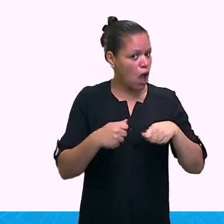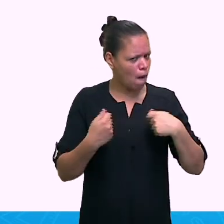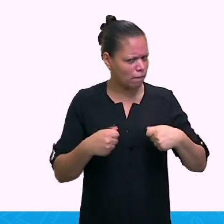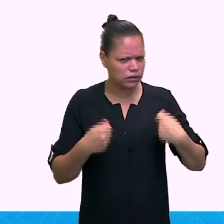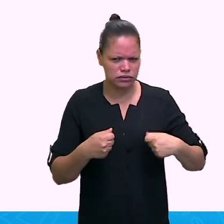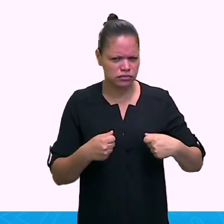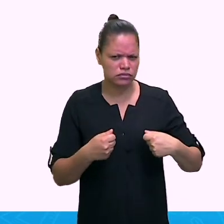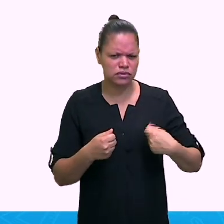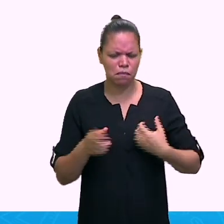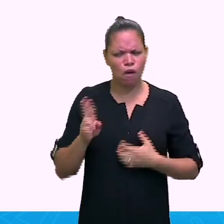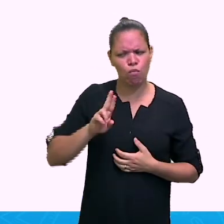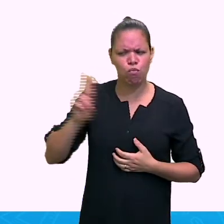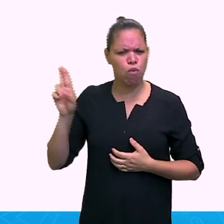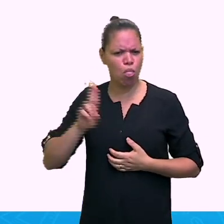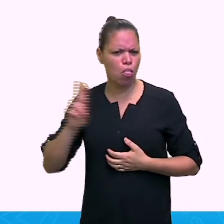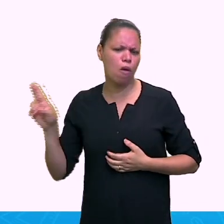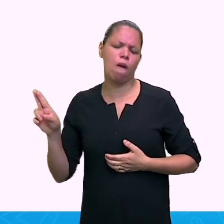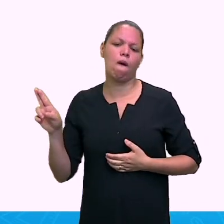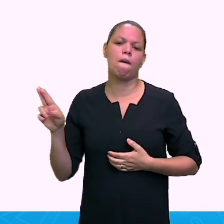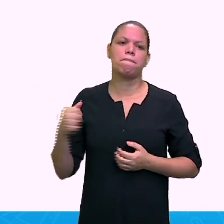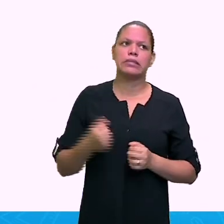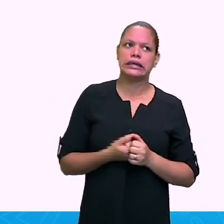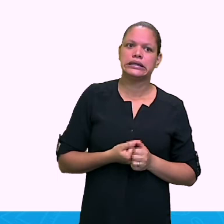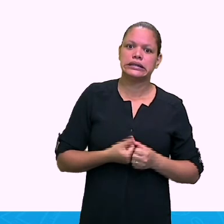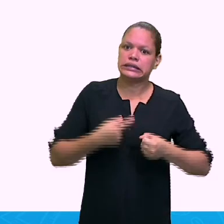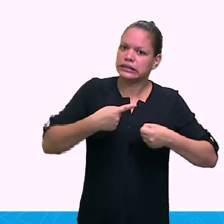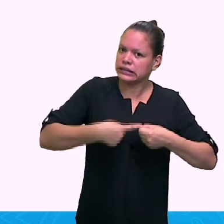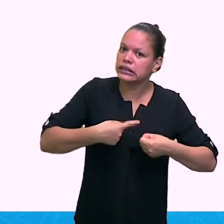afirmativa. Eles colocam from. Por exemplo.